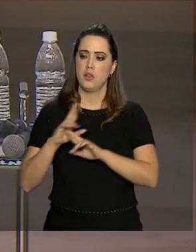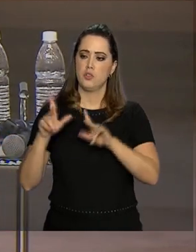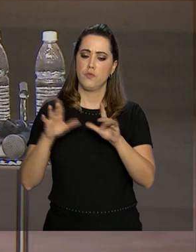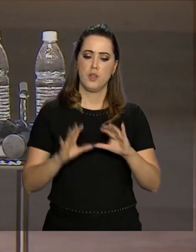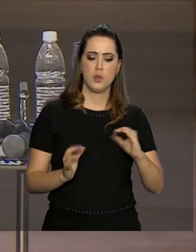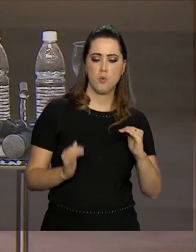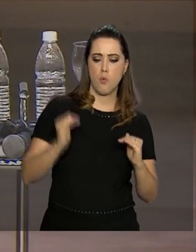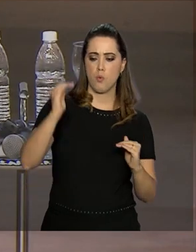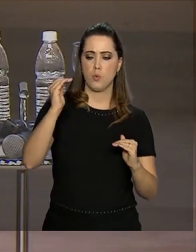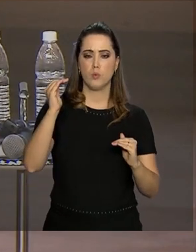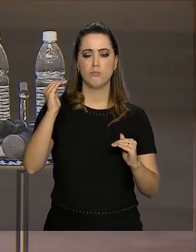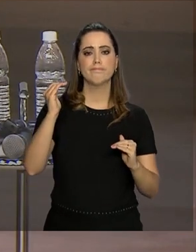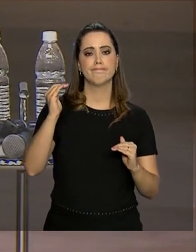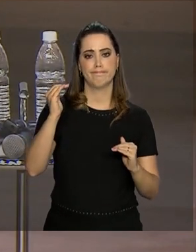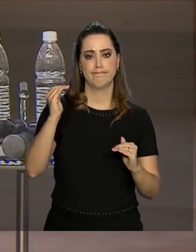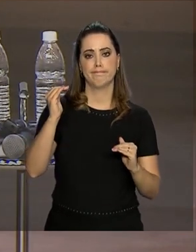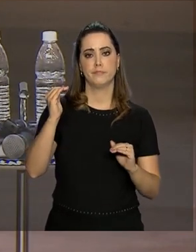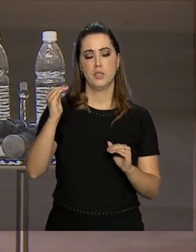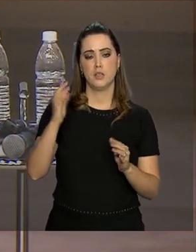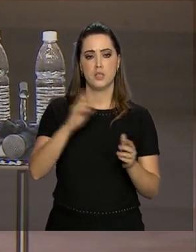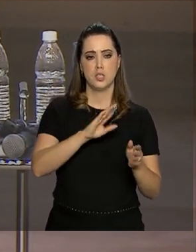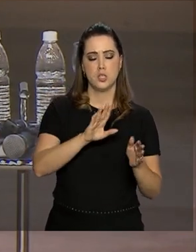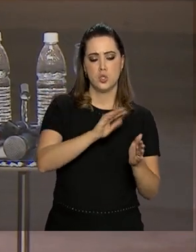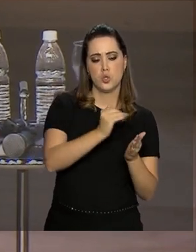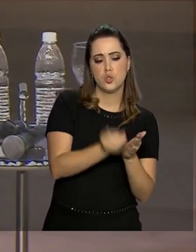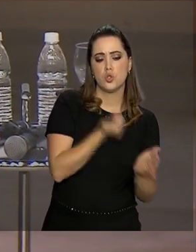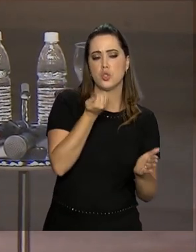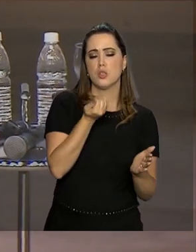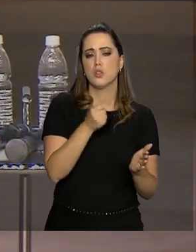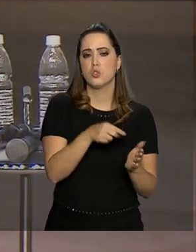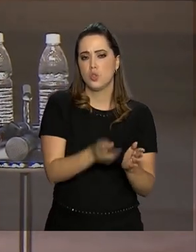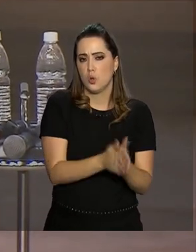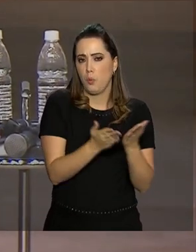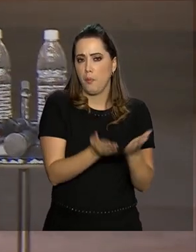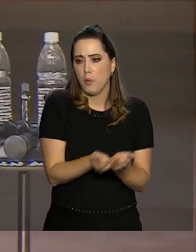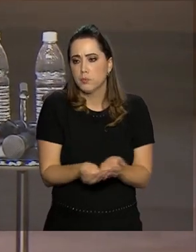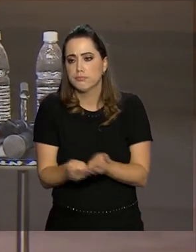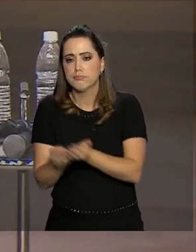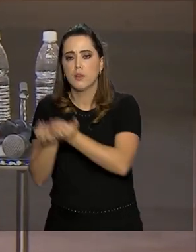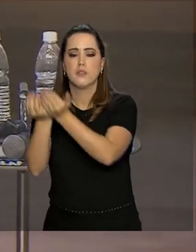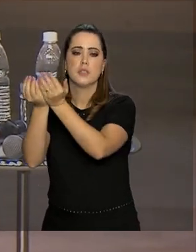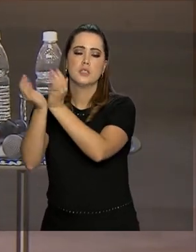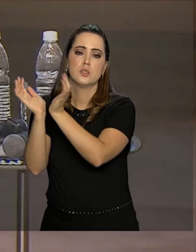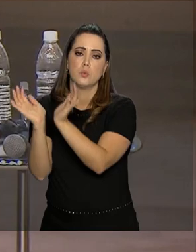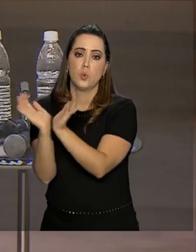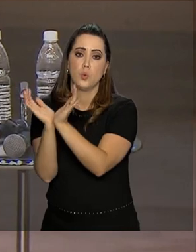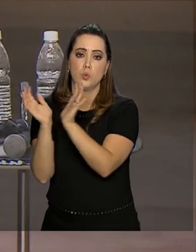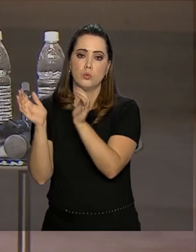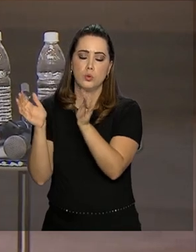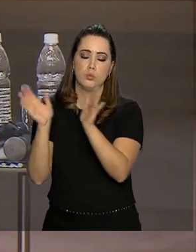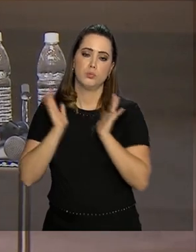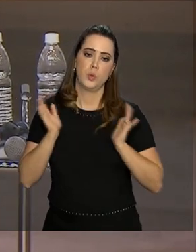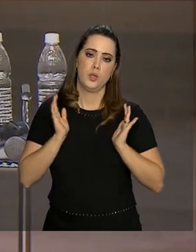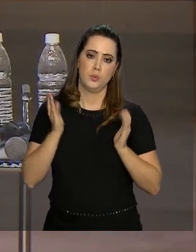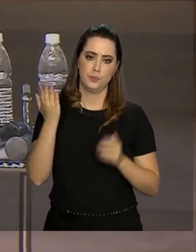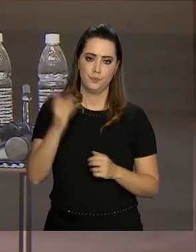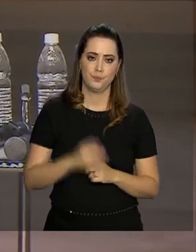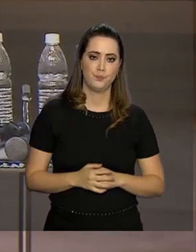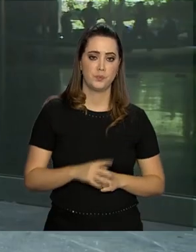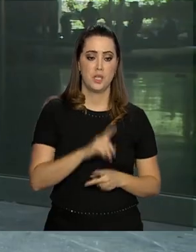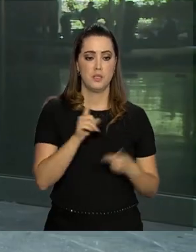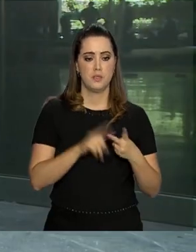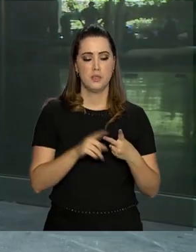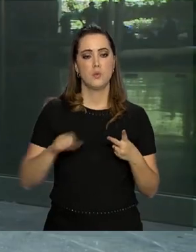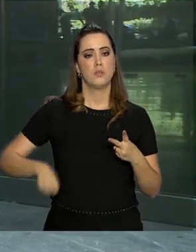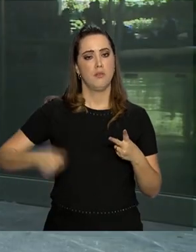promove privilégios, transfere renda de pobre para quem tem mais recursos. A segunda grande despesa são juros da